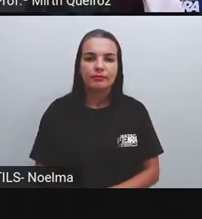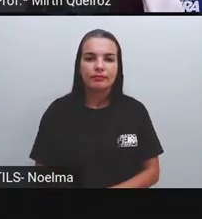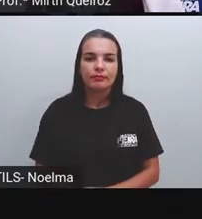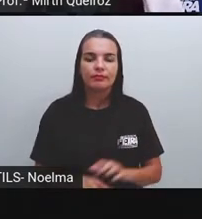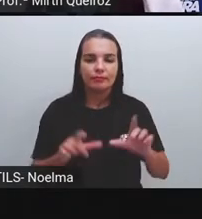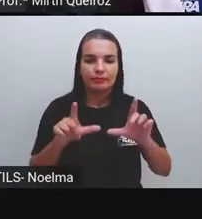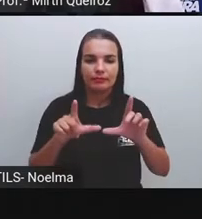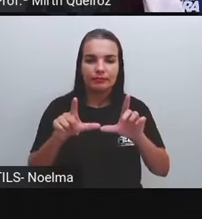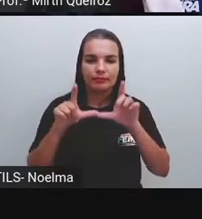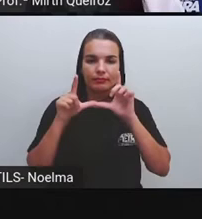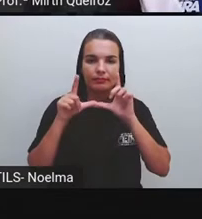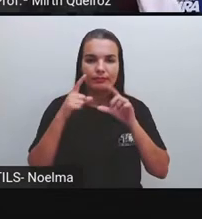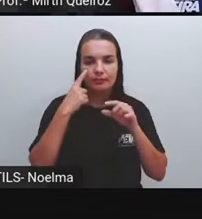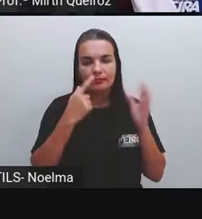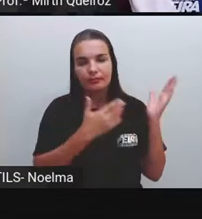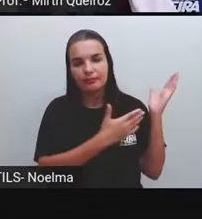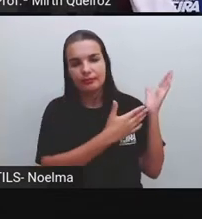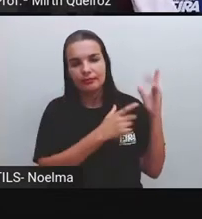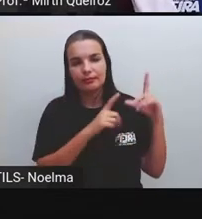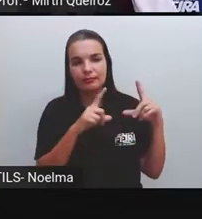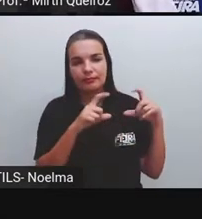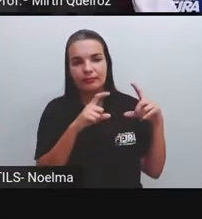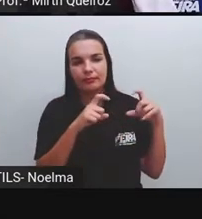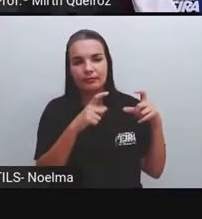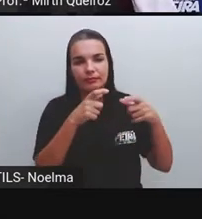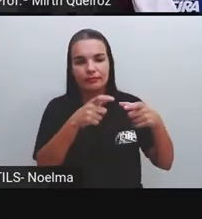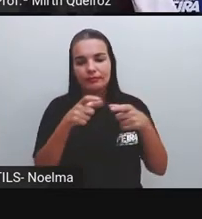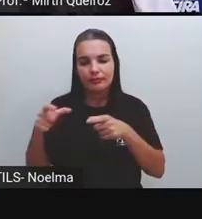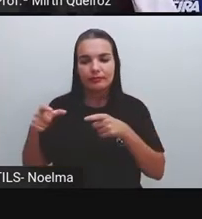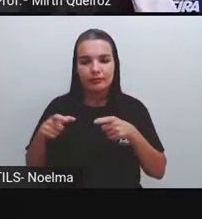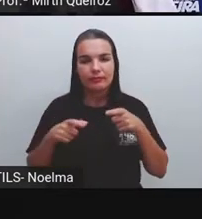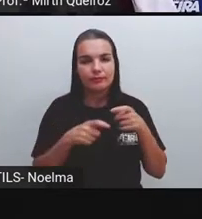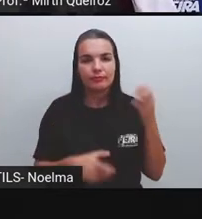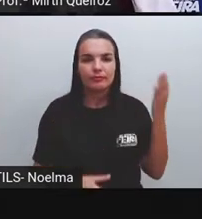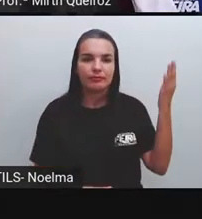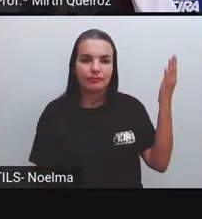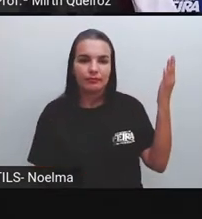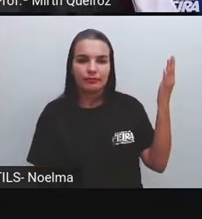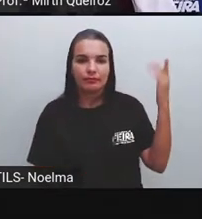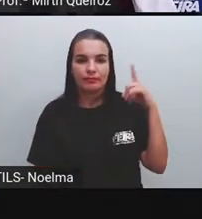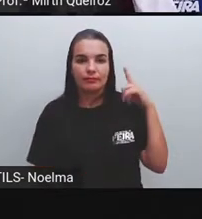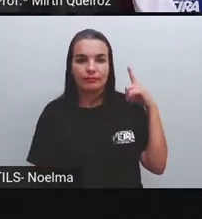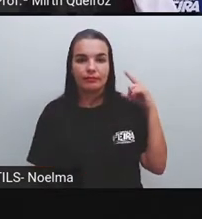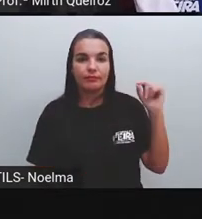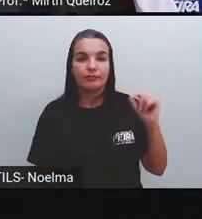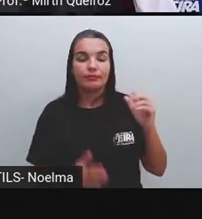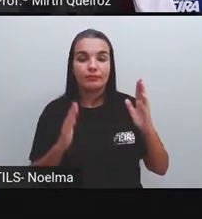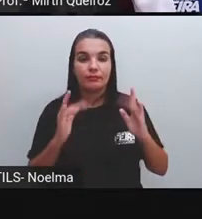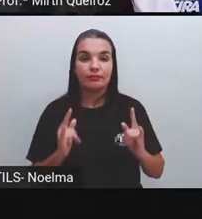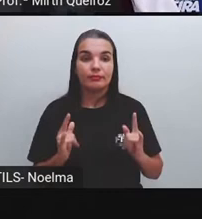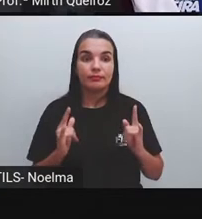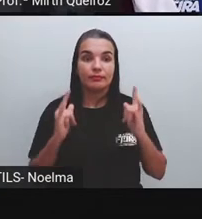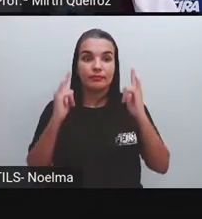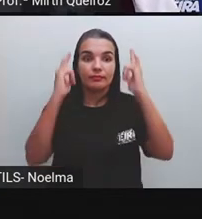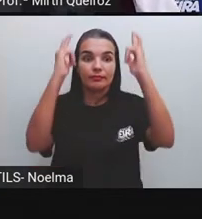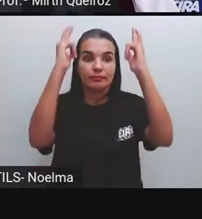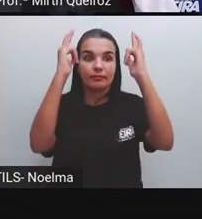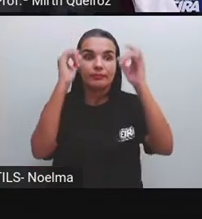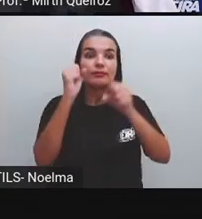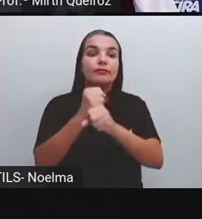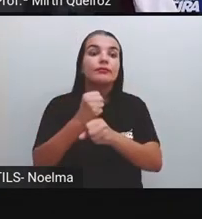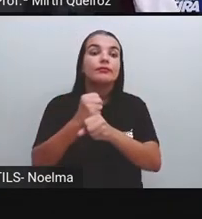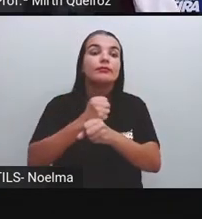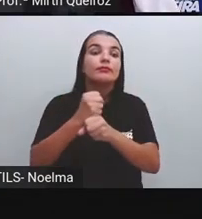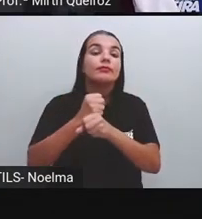Onde nós temos aí, logo aqui em cima, a primeira imagem, prédios, né?